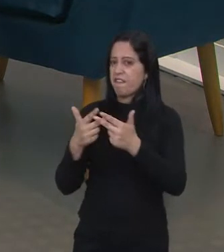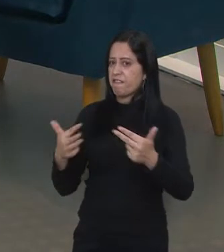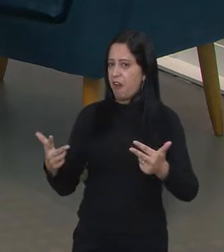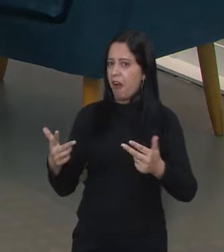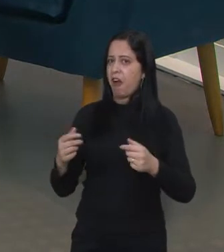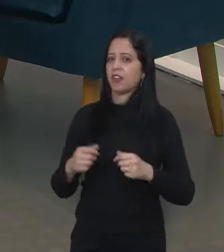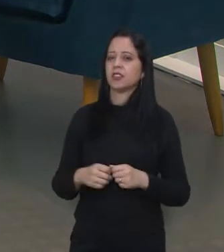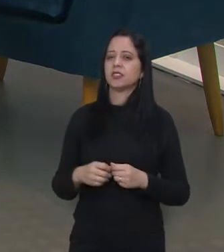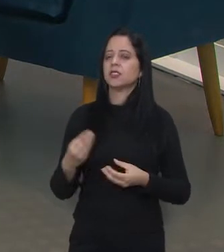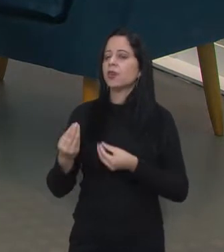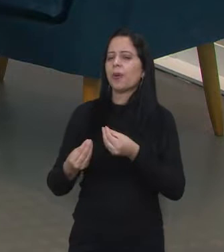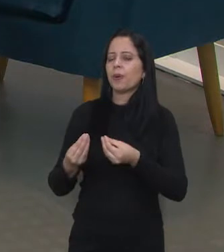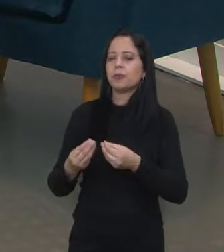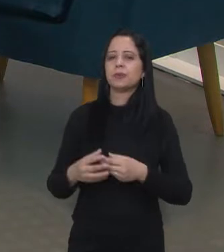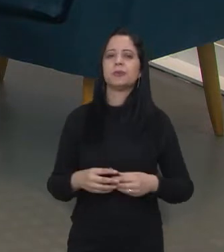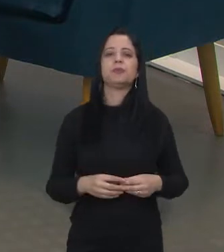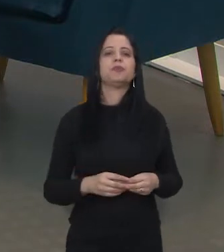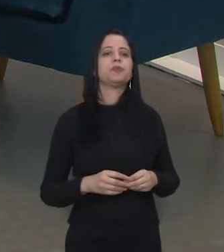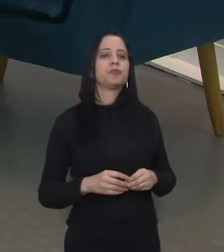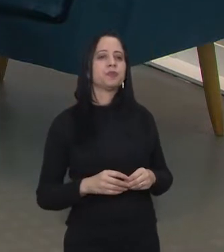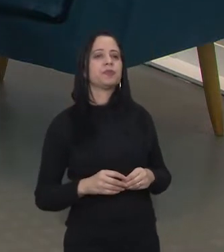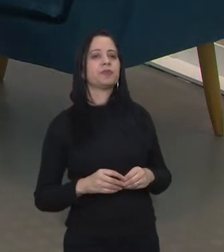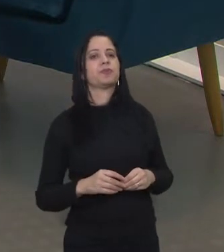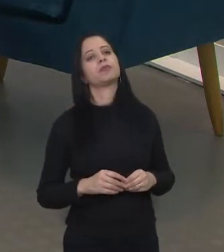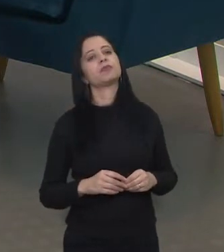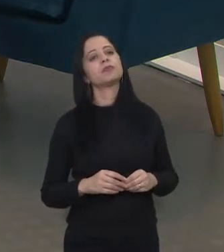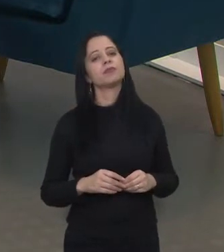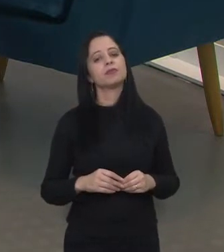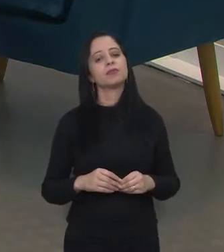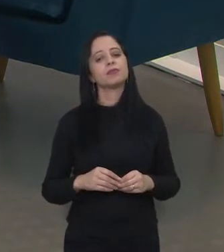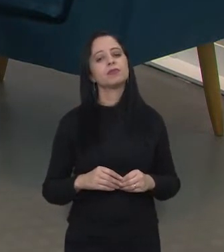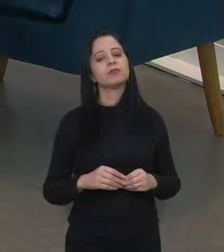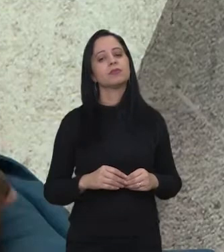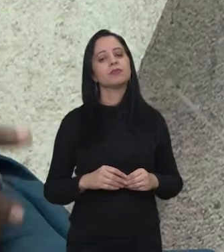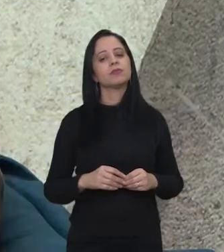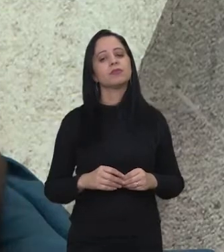empresas. Qual o impacto disso para a economia aqui da cidade? Legal.